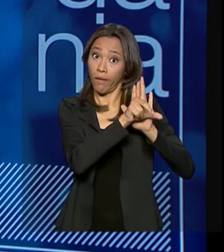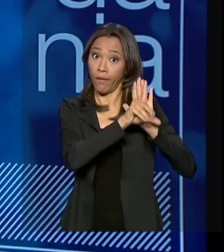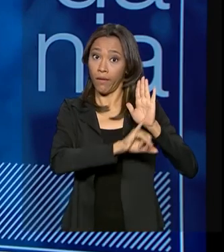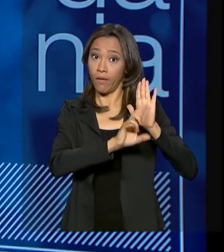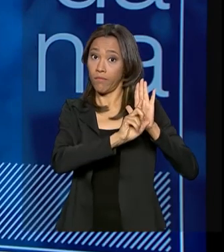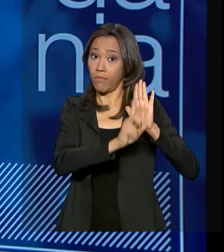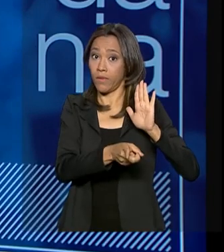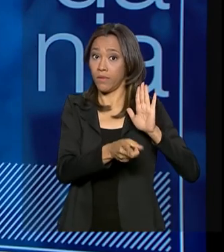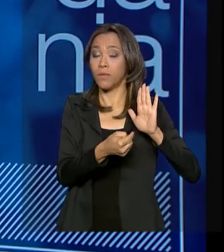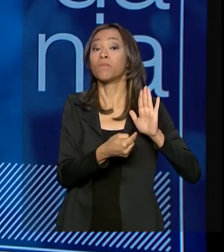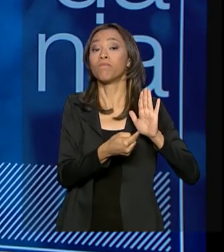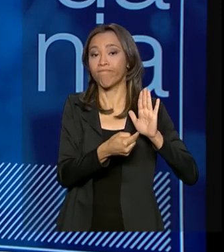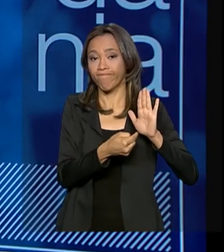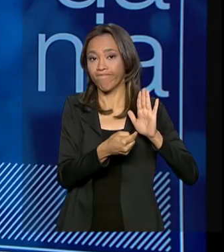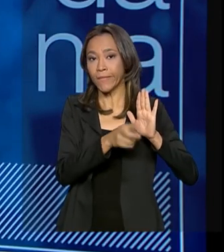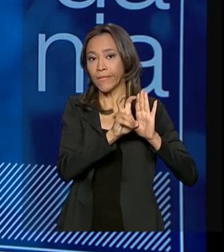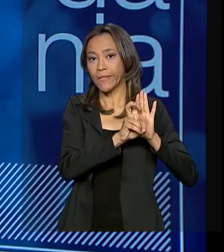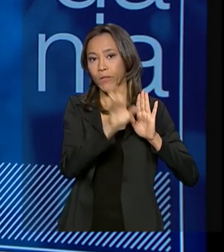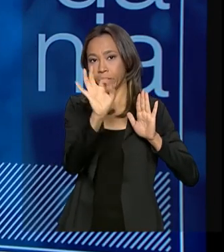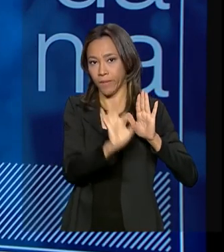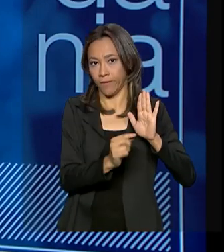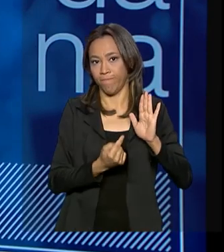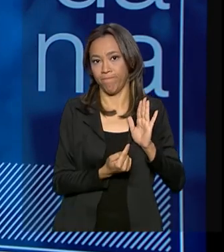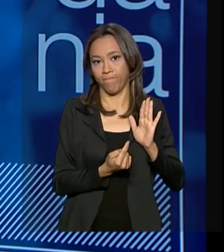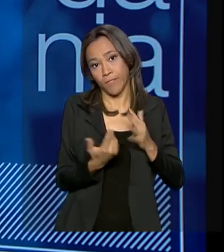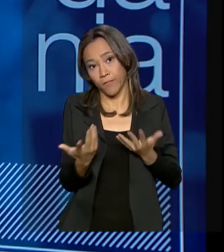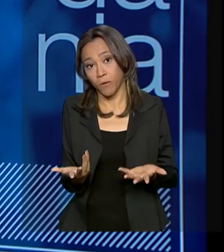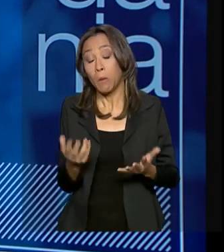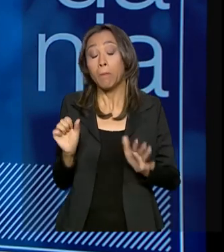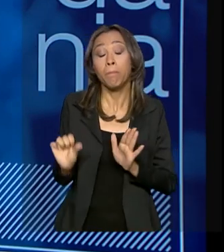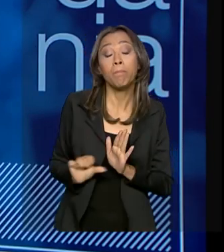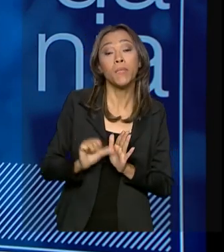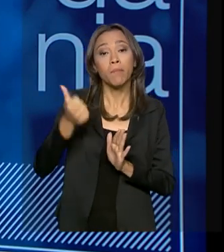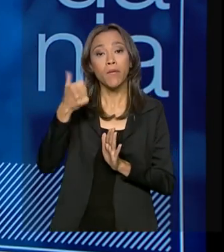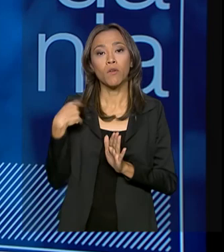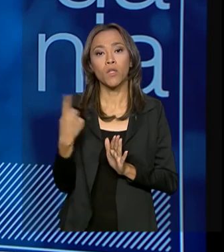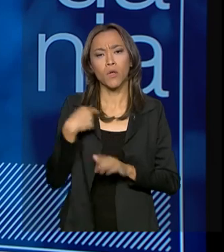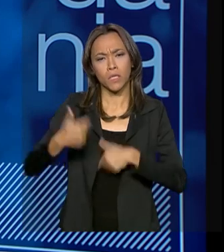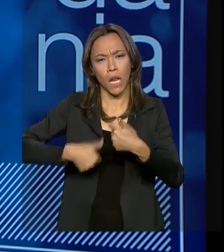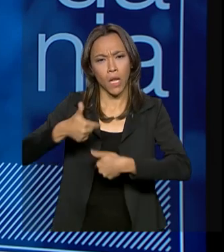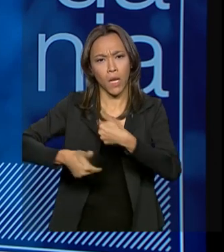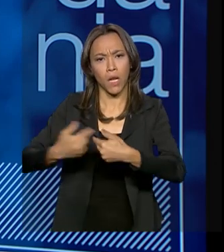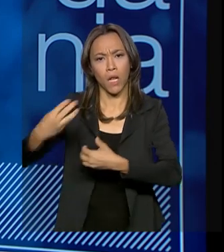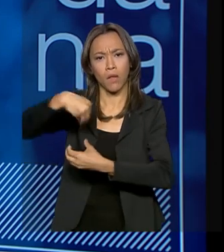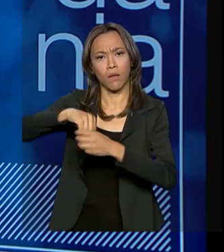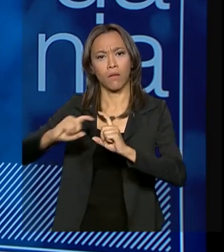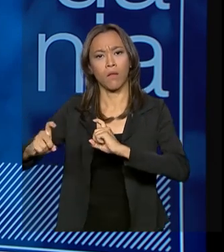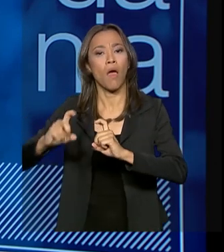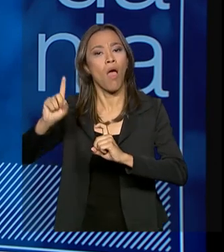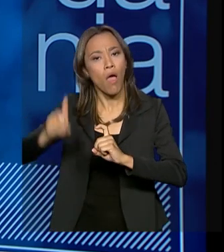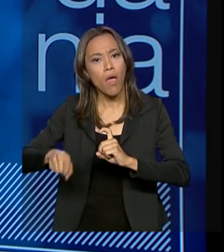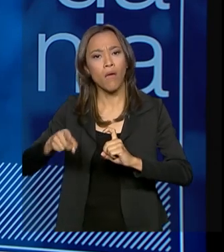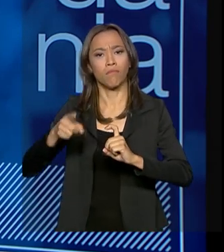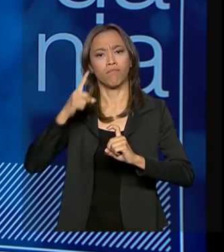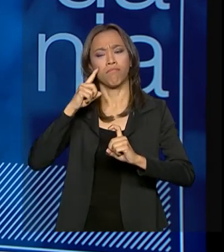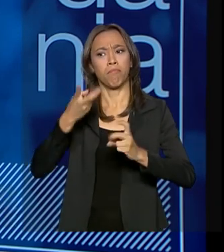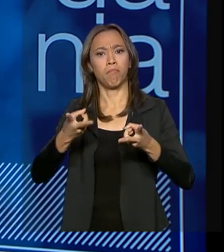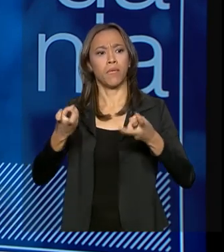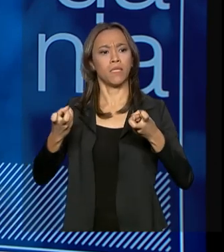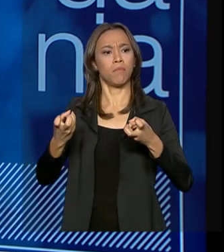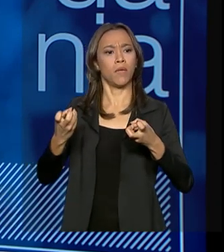determina 5%. Então, o primeiro ponto que nós fizemos foi um reconhecimento interno